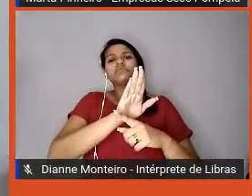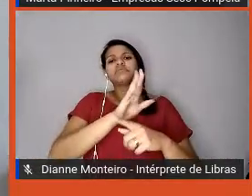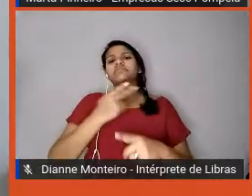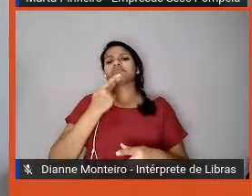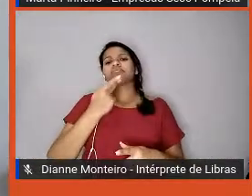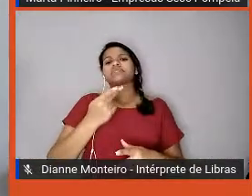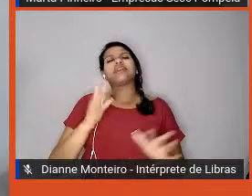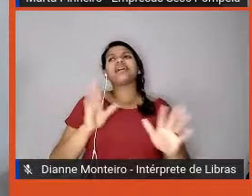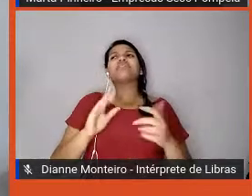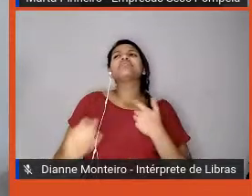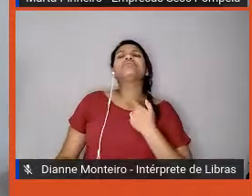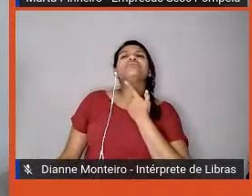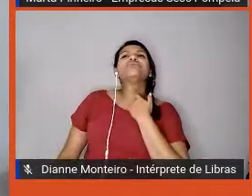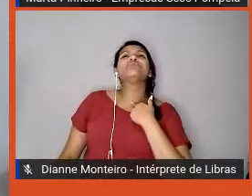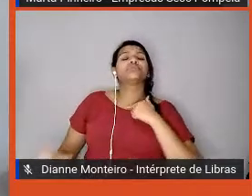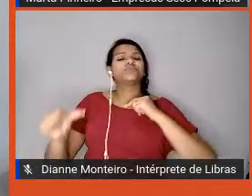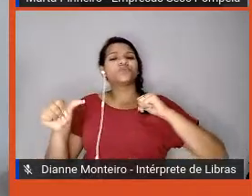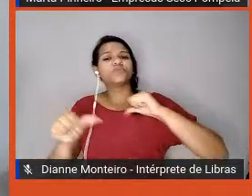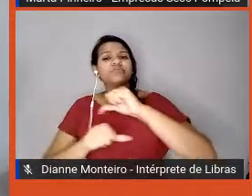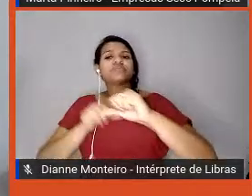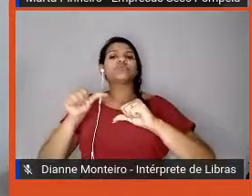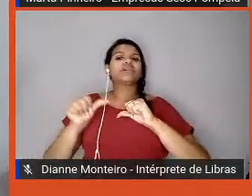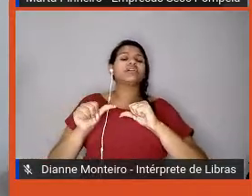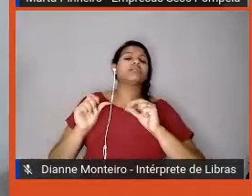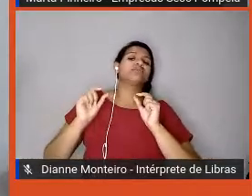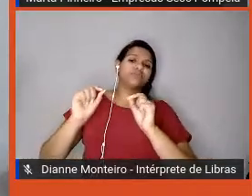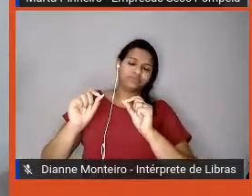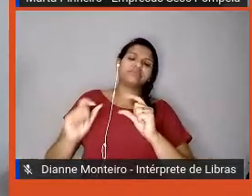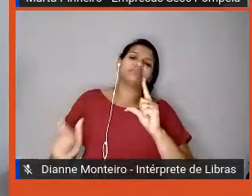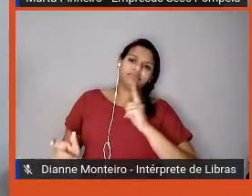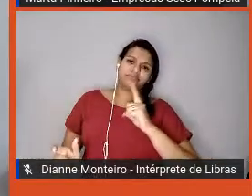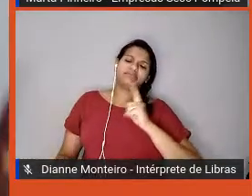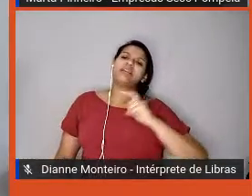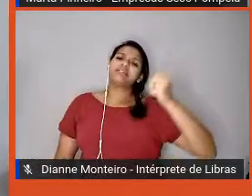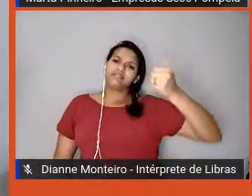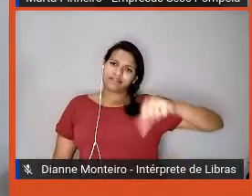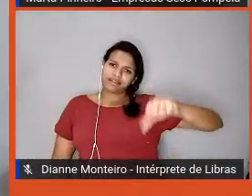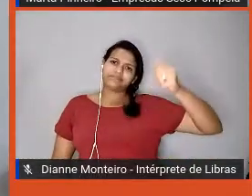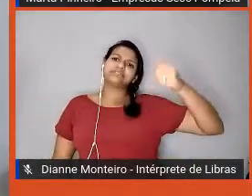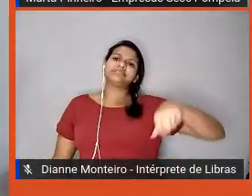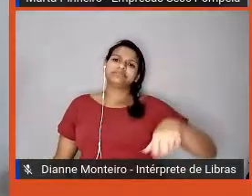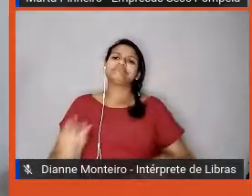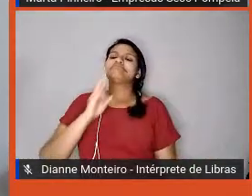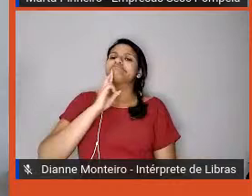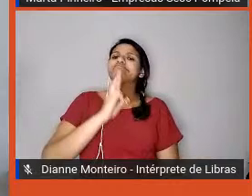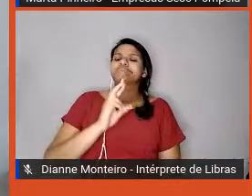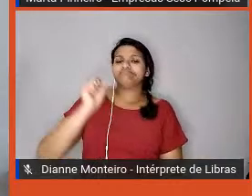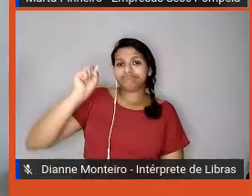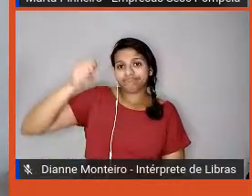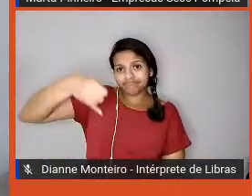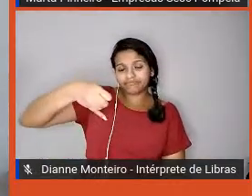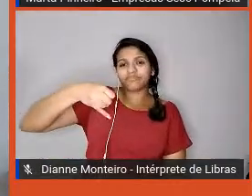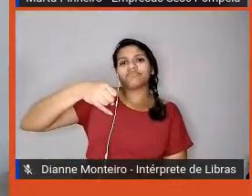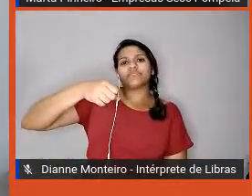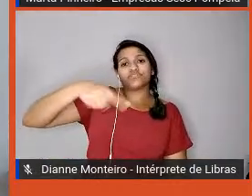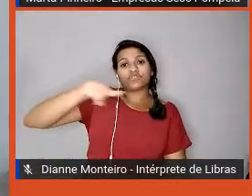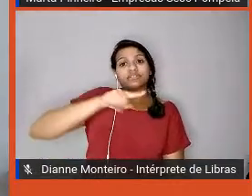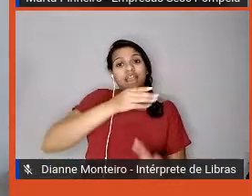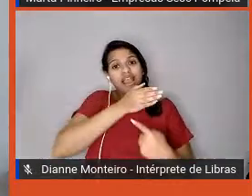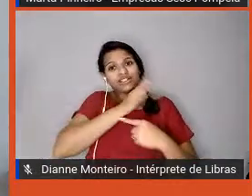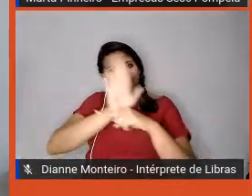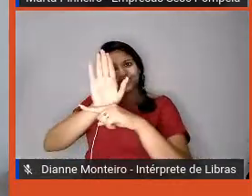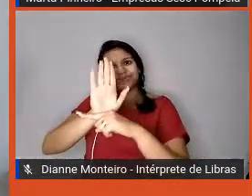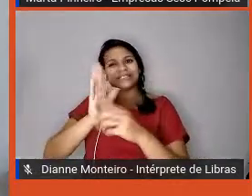ele vai acabar preenchendo uma avaliação, sim, ele vai querer essa ajuda de vocês. Então, a